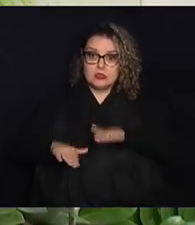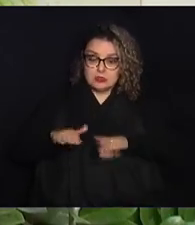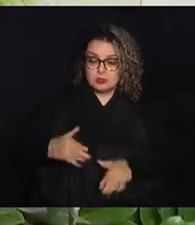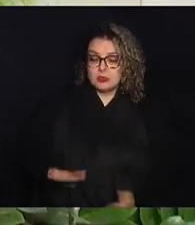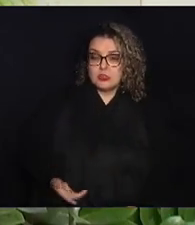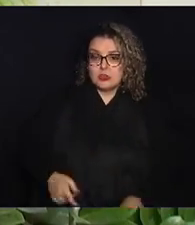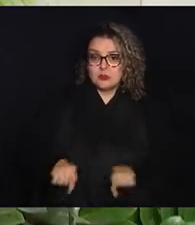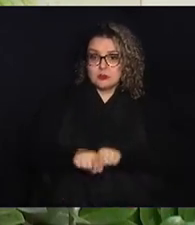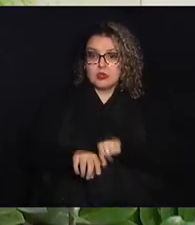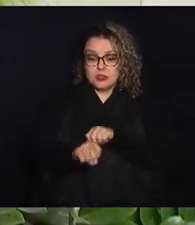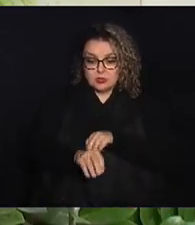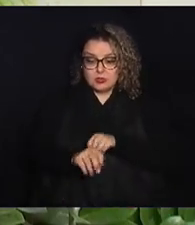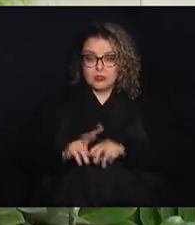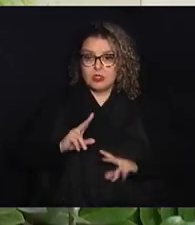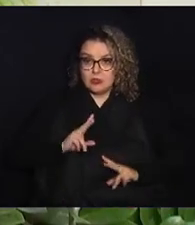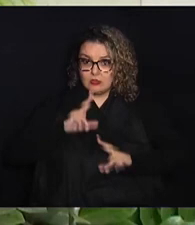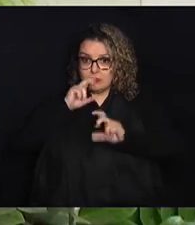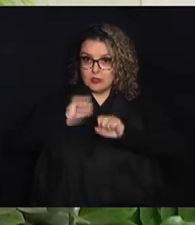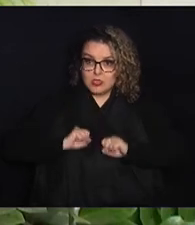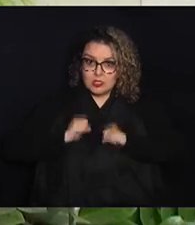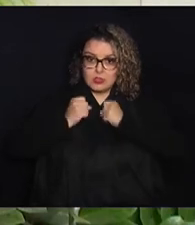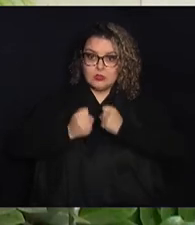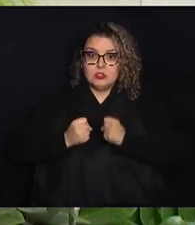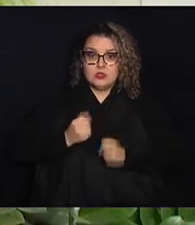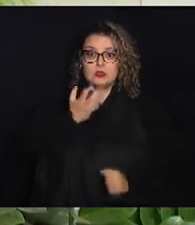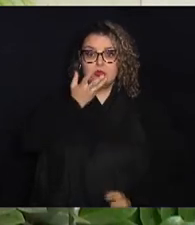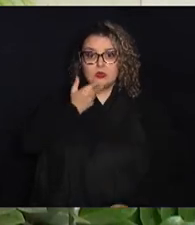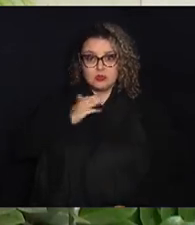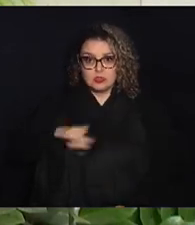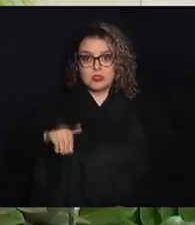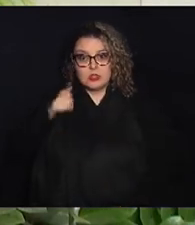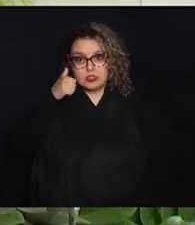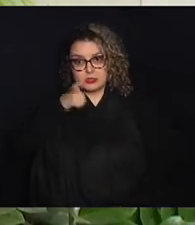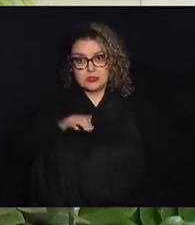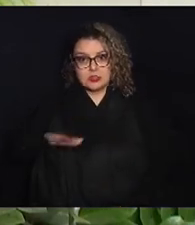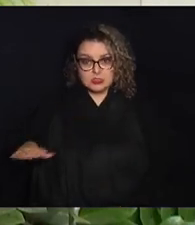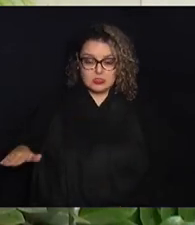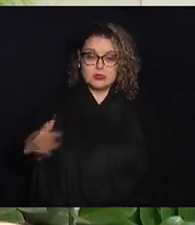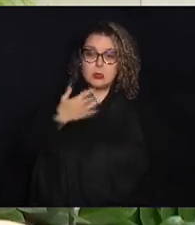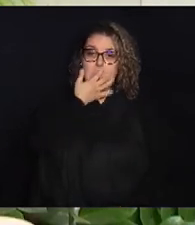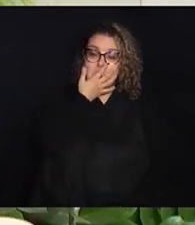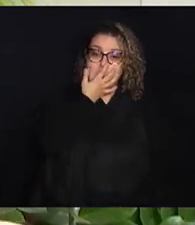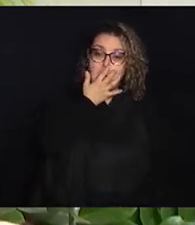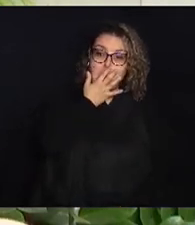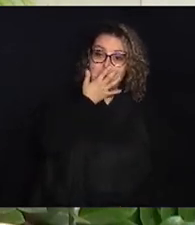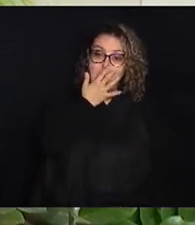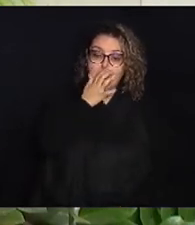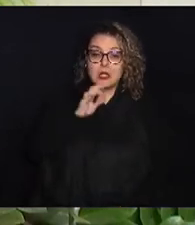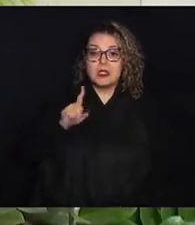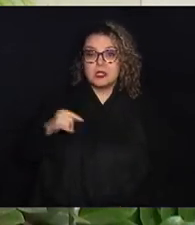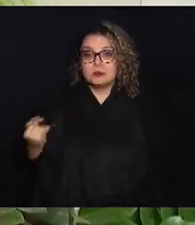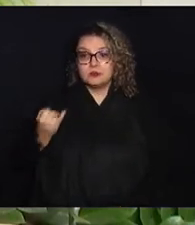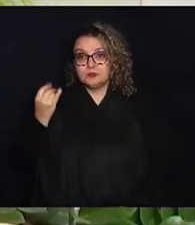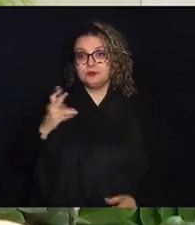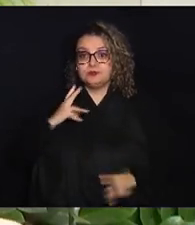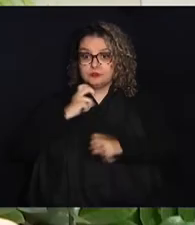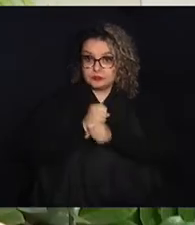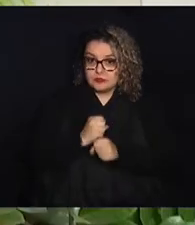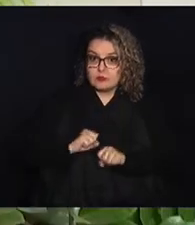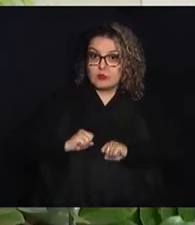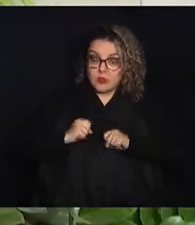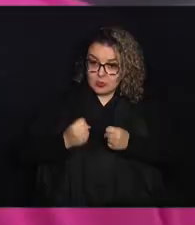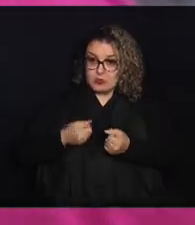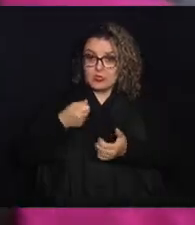educação para que também fortaleça isso com os meninos nessa faixa etária. Então muito importante aí essa junção de esforços para a gente